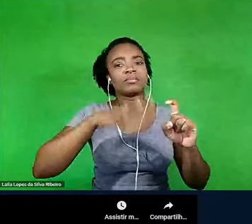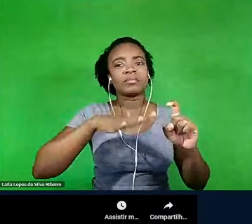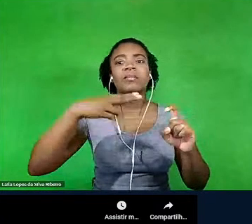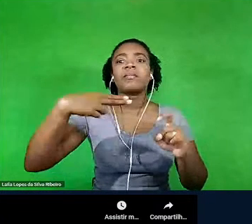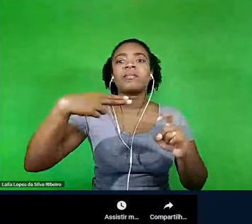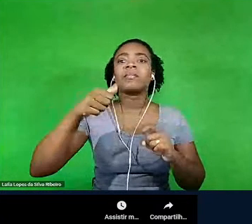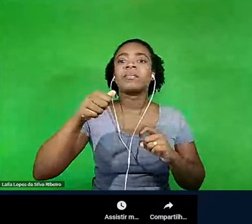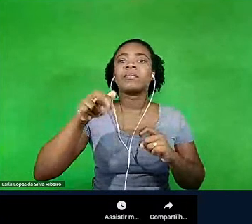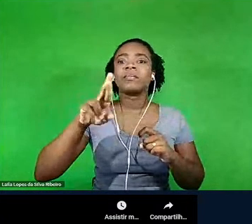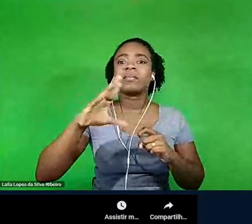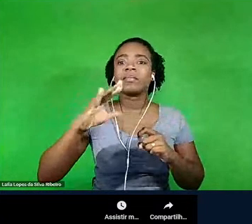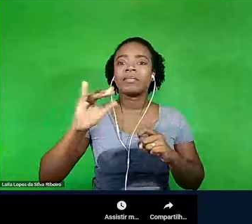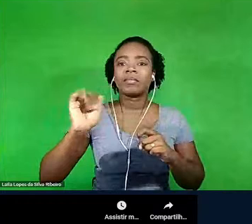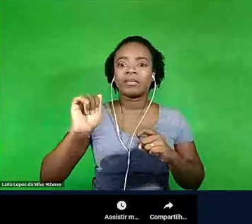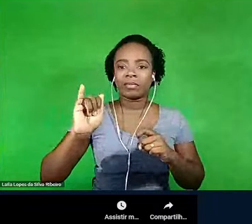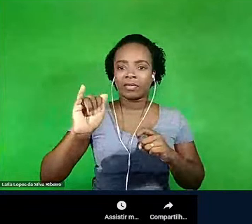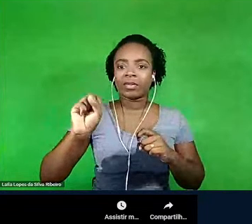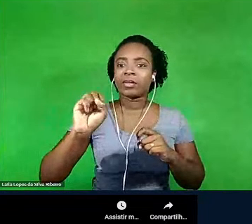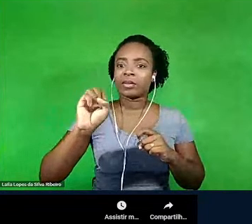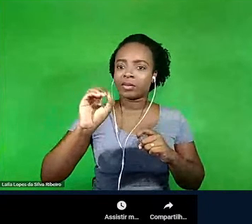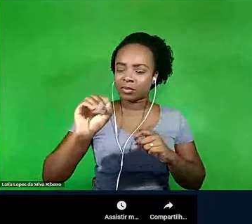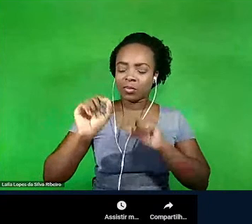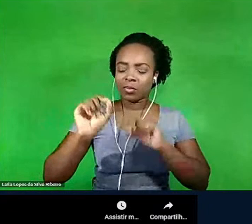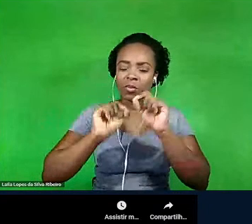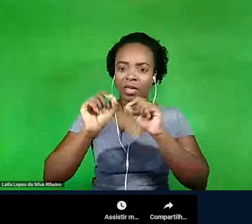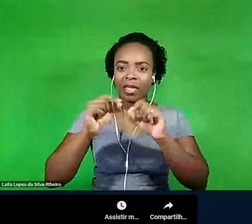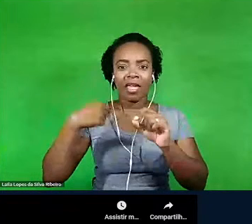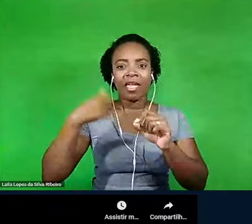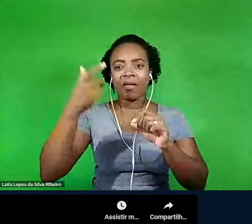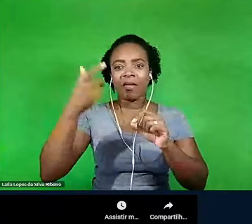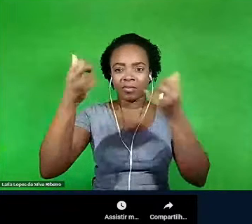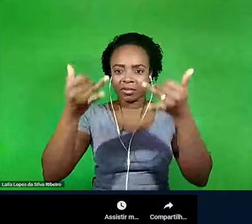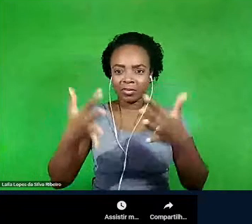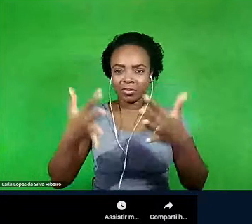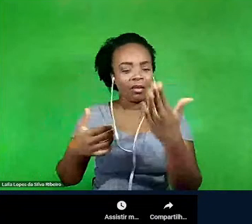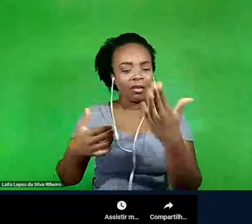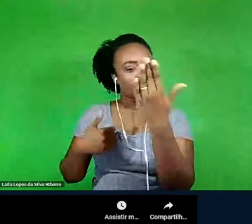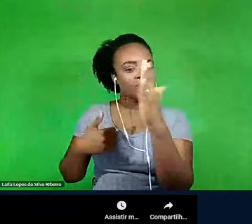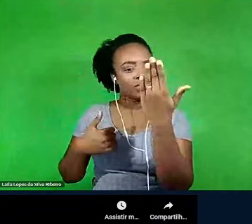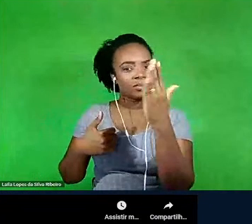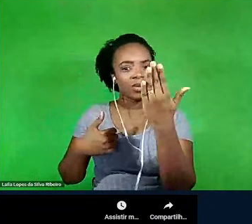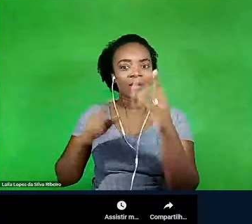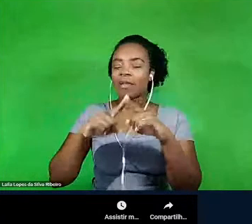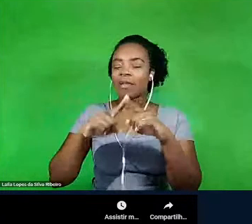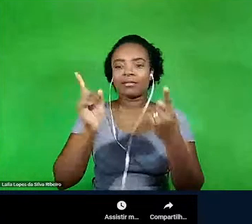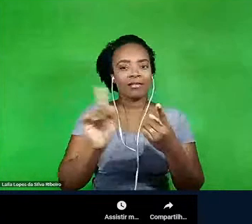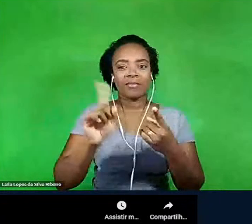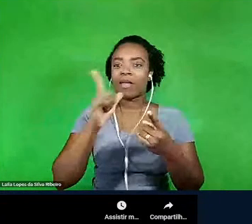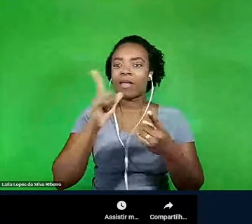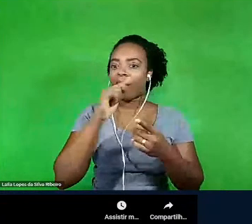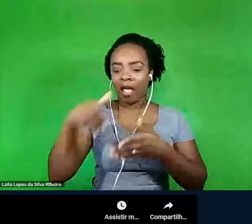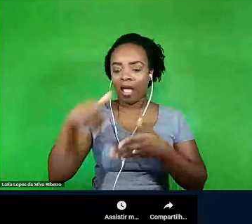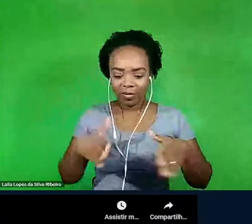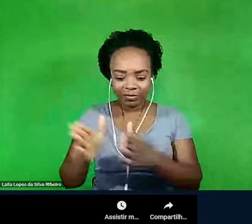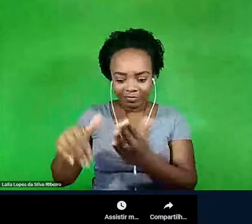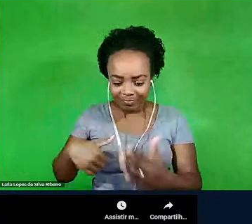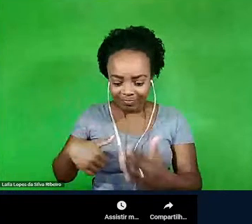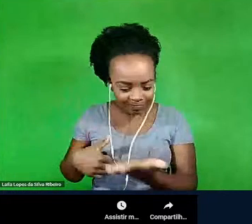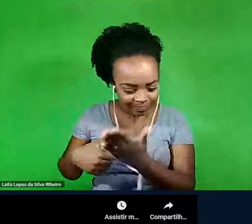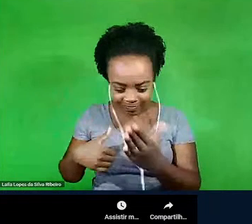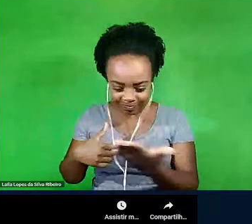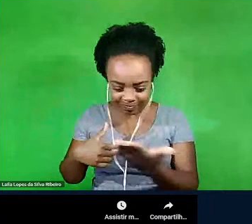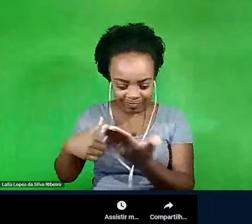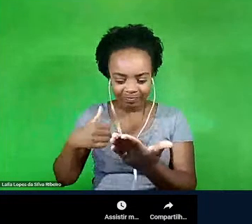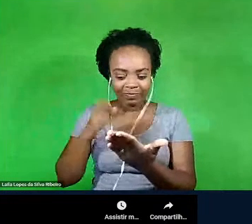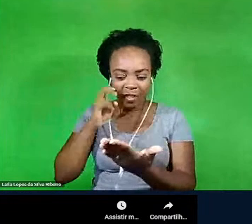verdade, é a sua imagem espelhada na água, né, como está no quadro. Ele vê a sua imagem